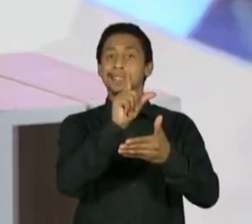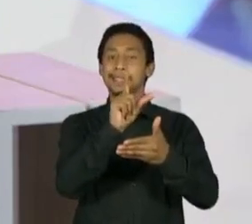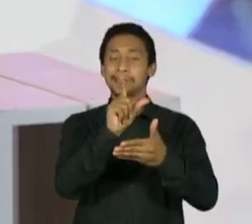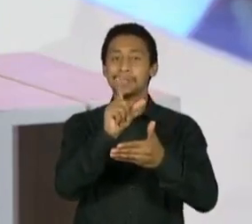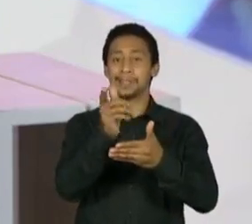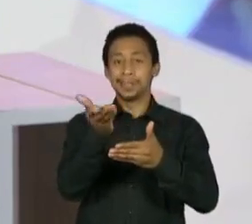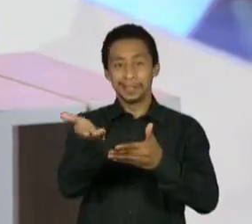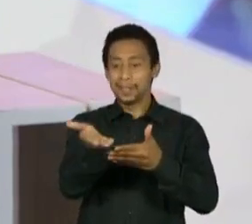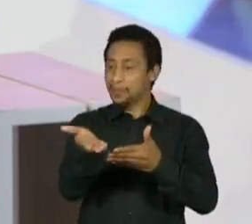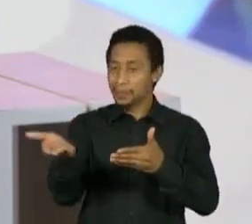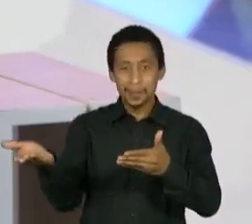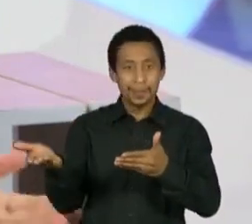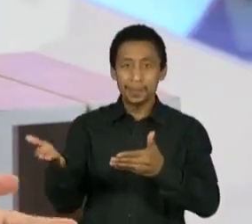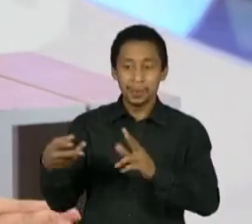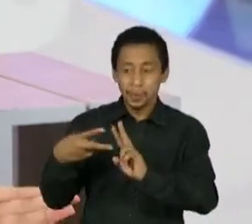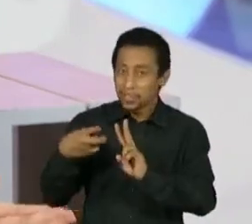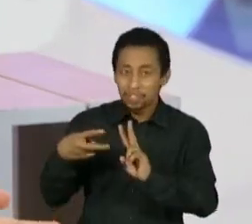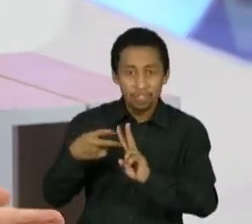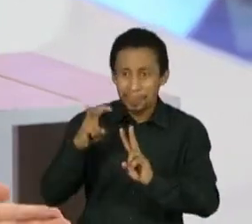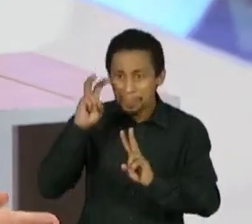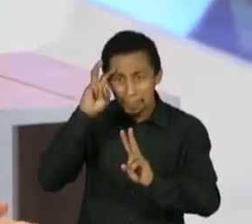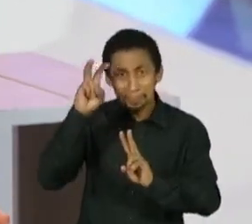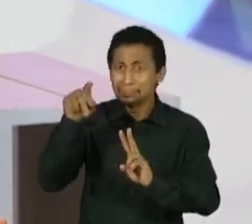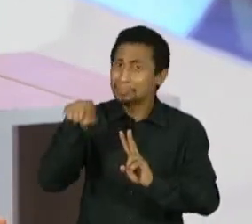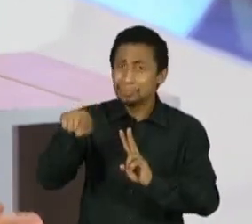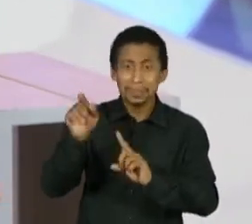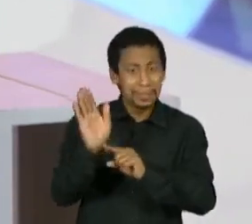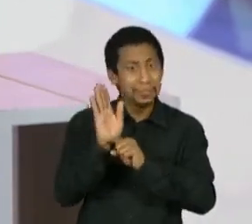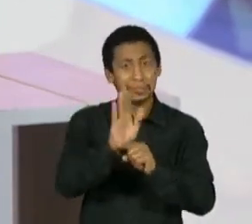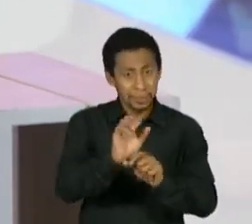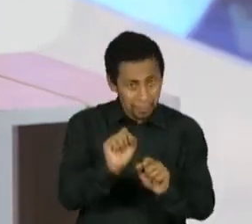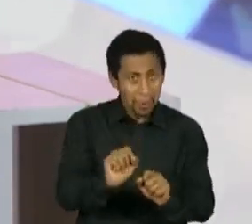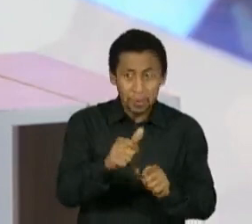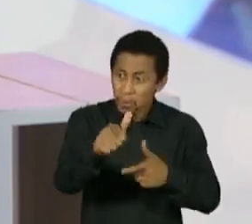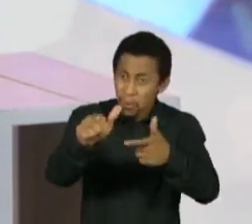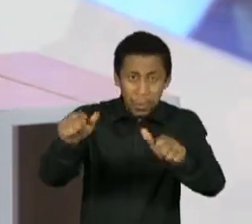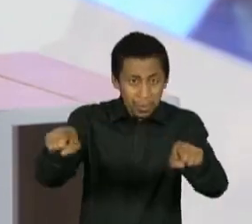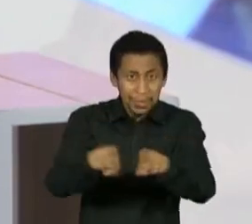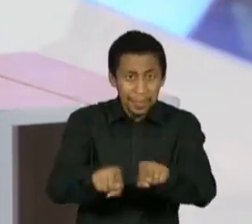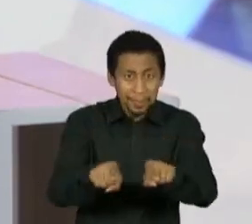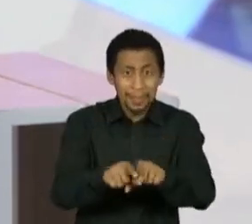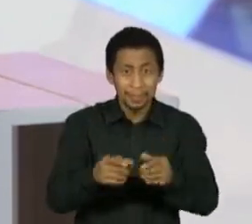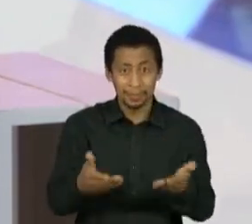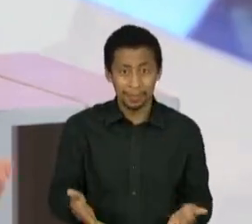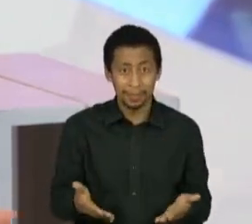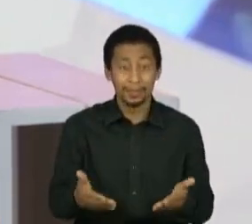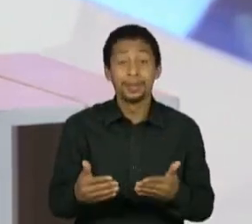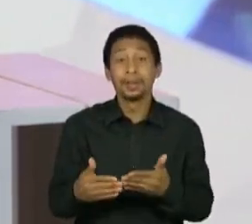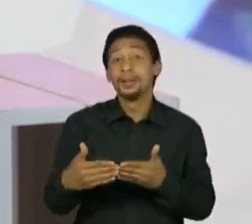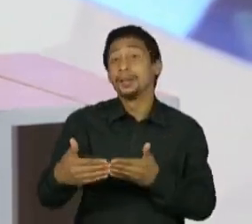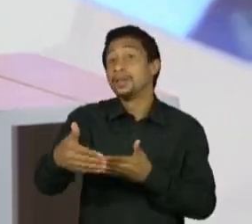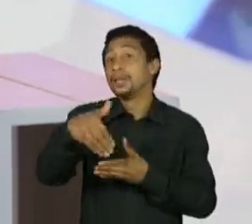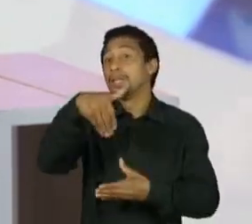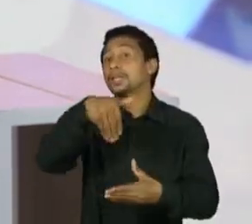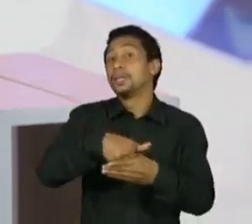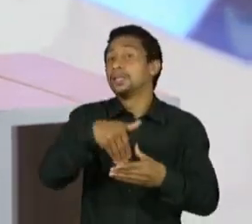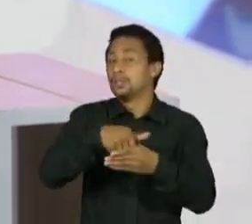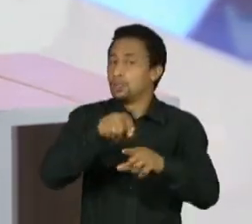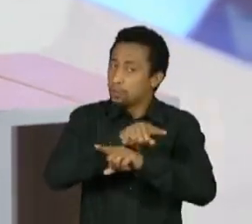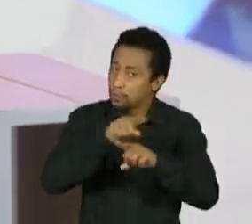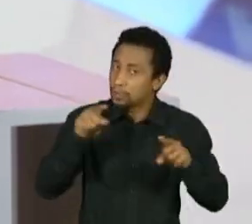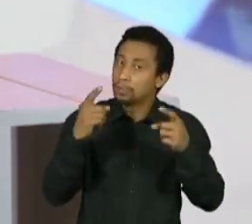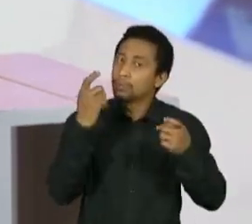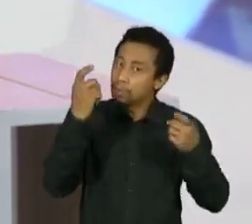dos povos indígenas e de outros povos também. Então, que a gente consiga pensar isso para as próximas eleições, que a gente